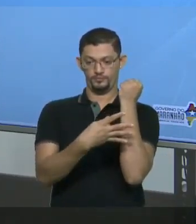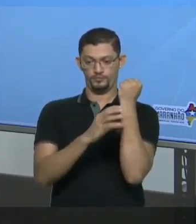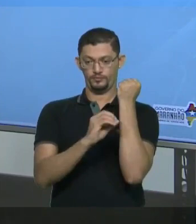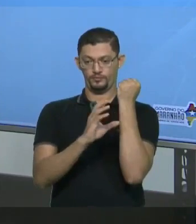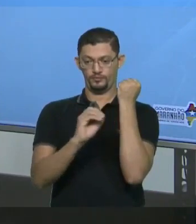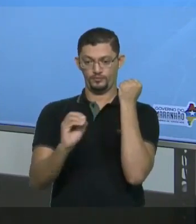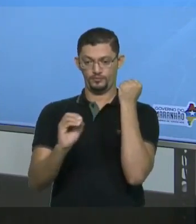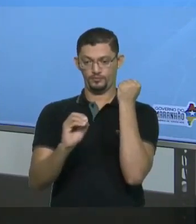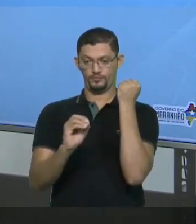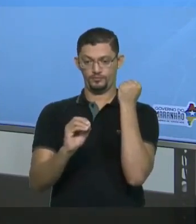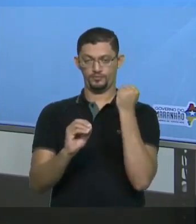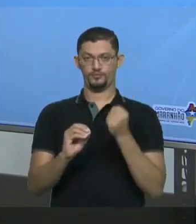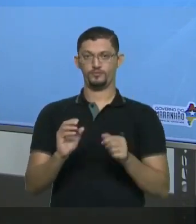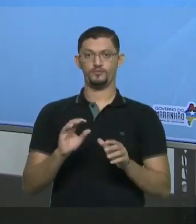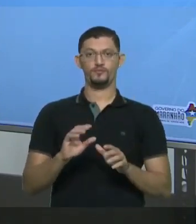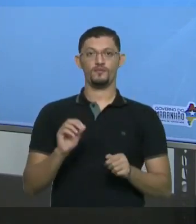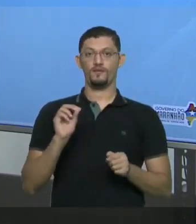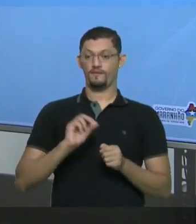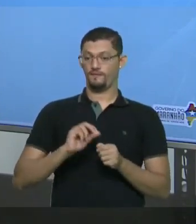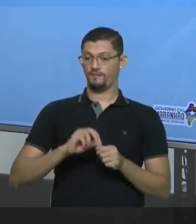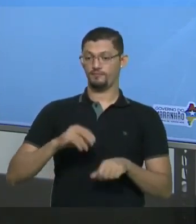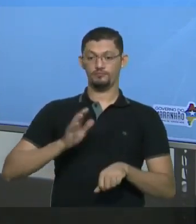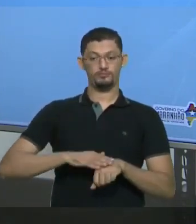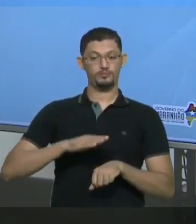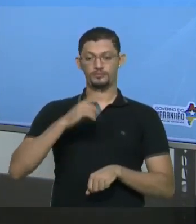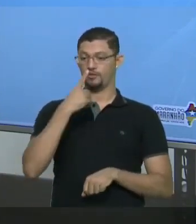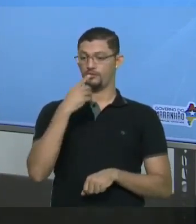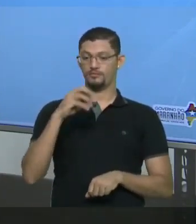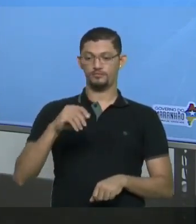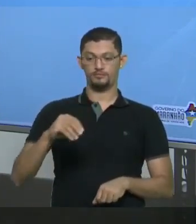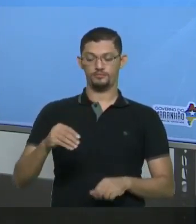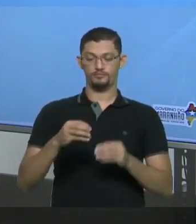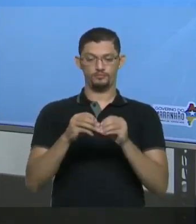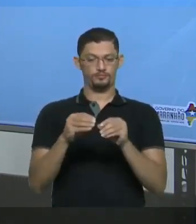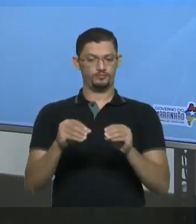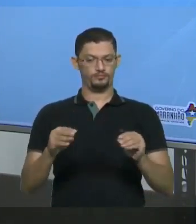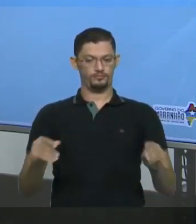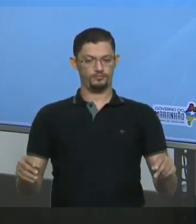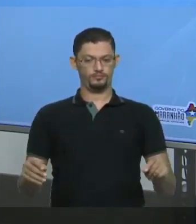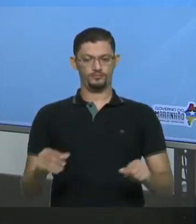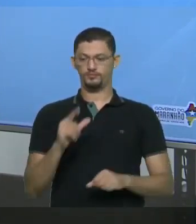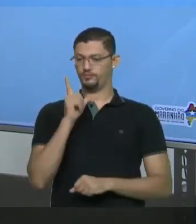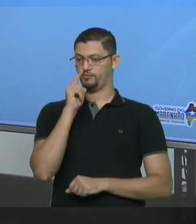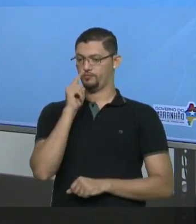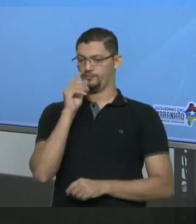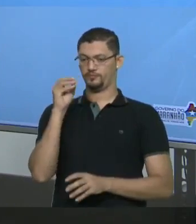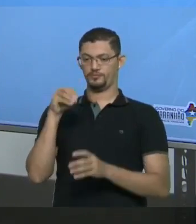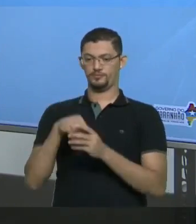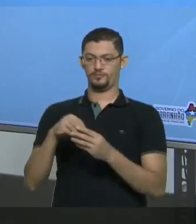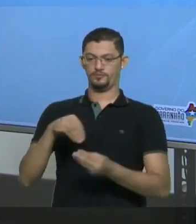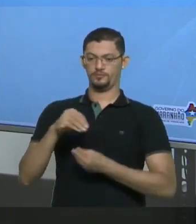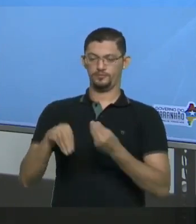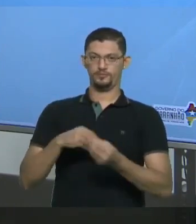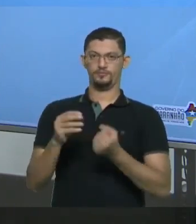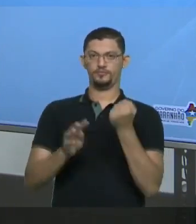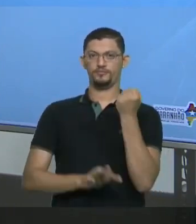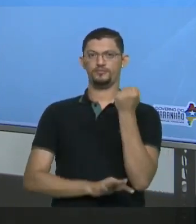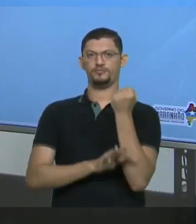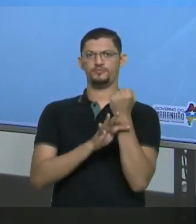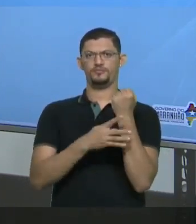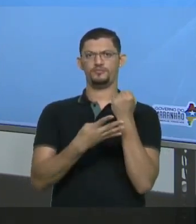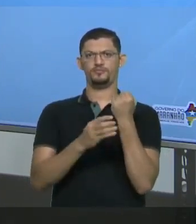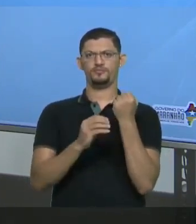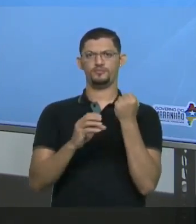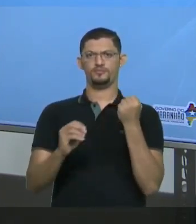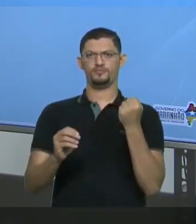favoreci Com que mais Sal de cozinha Fosse dissolvido Naquela quantidade De água Então quando eu aumentei Para 40